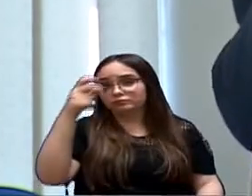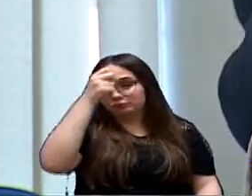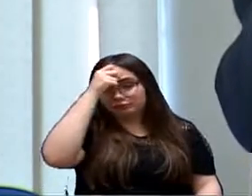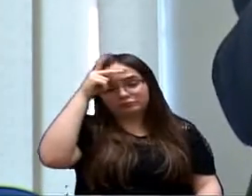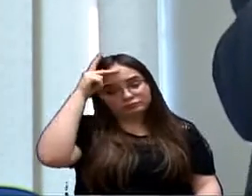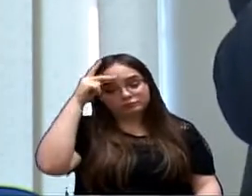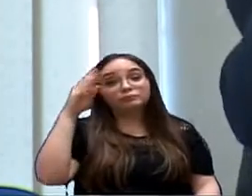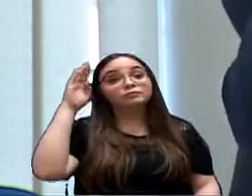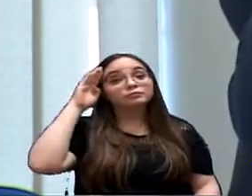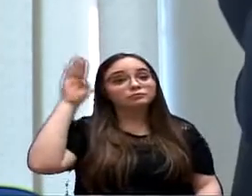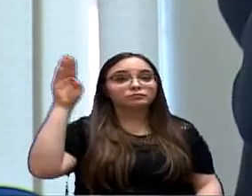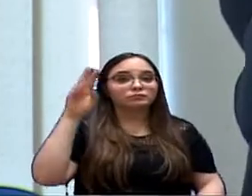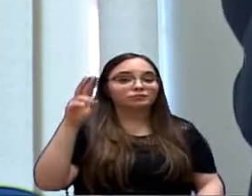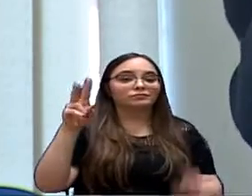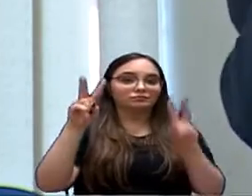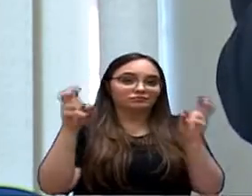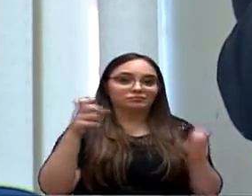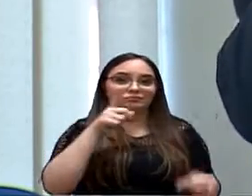questão da água.